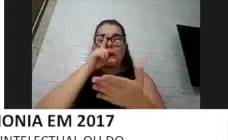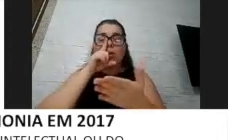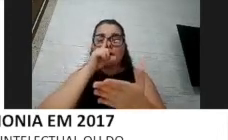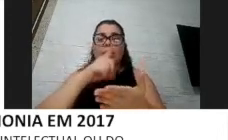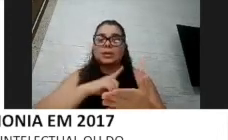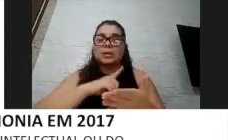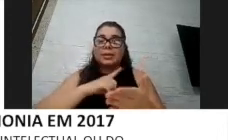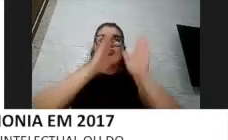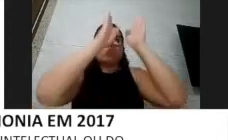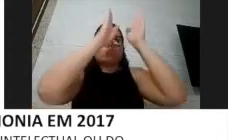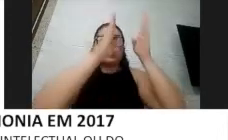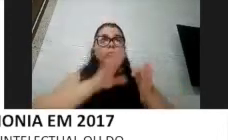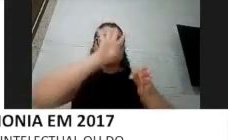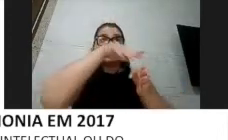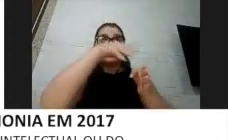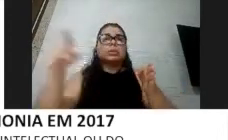coluna lá nessa